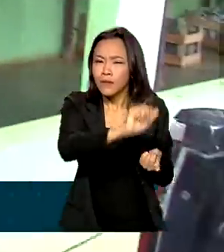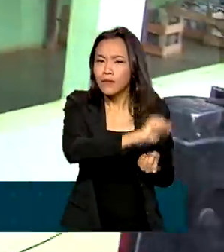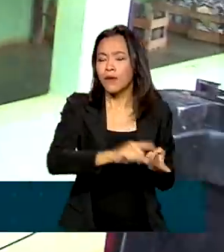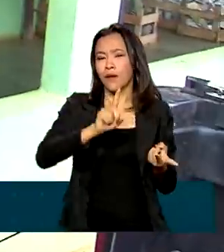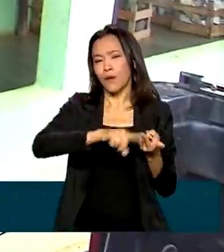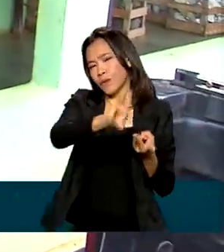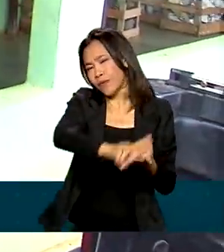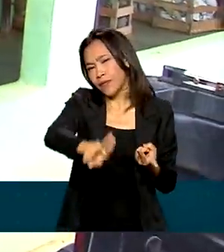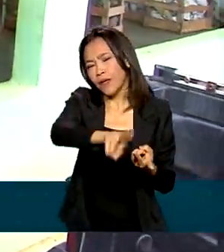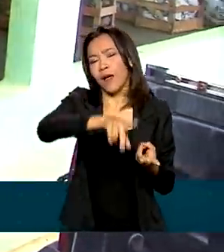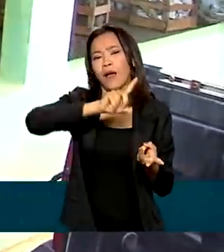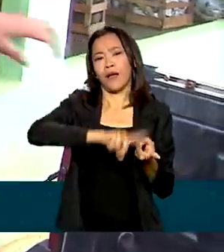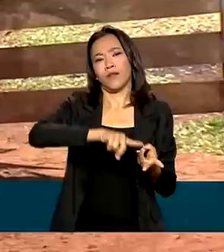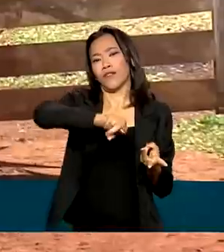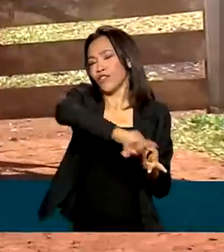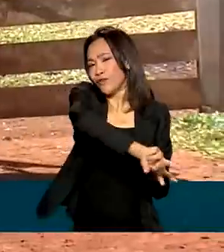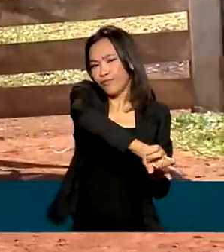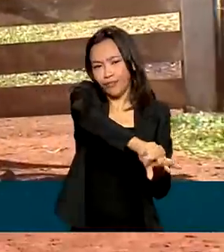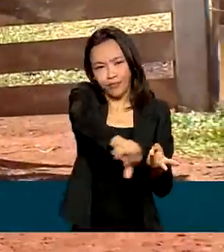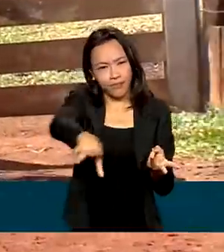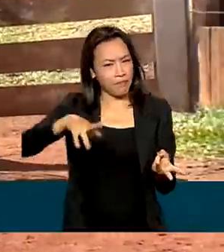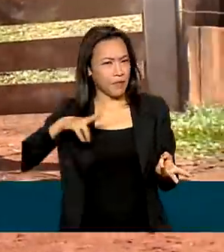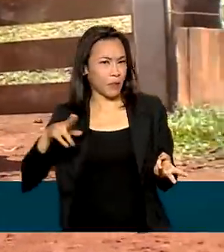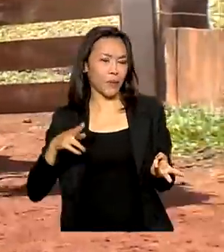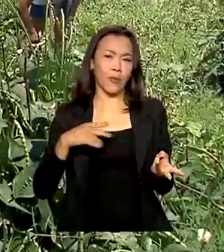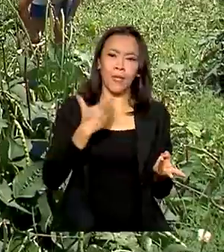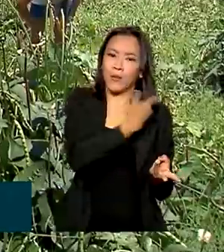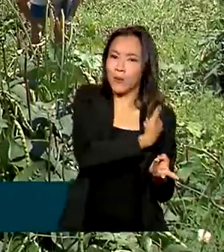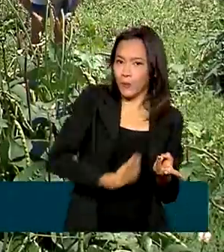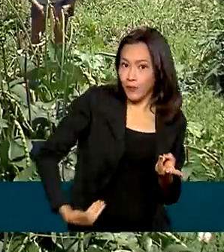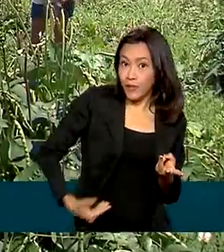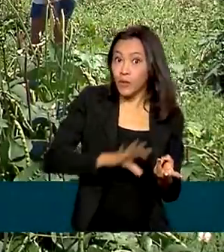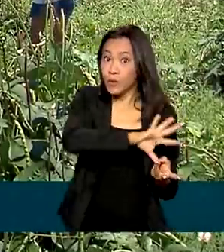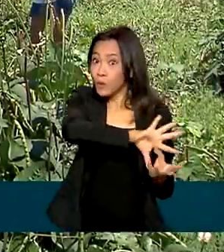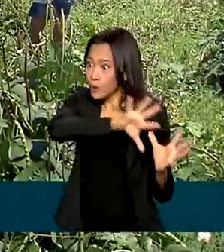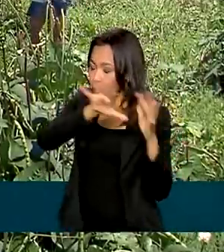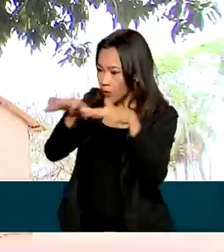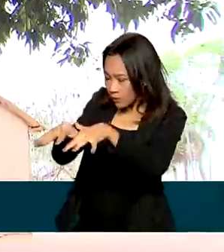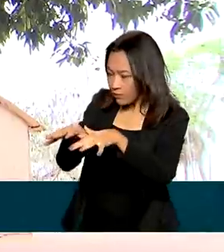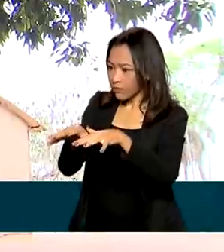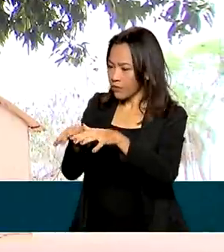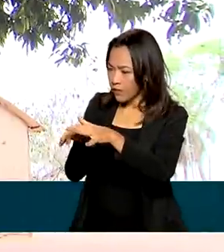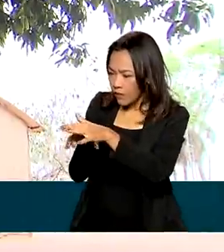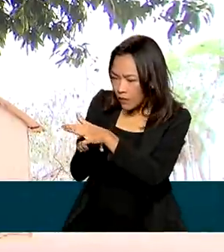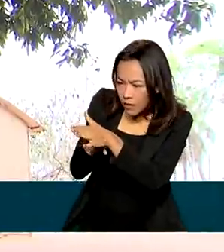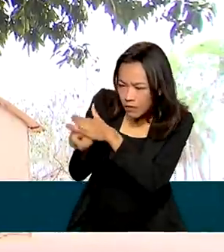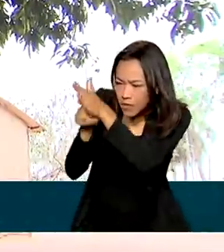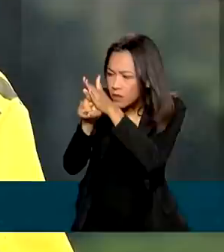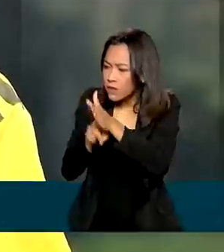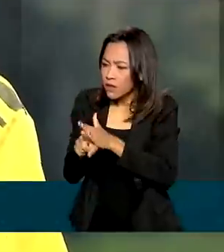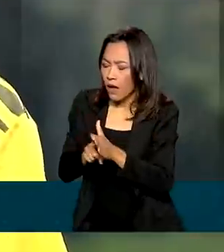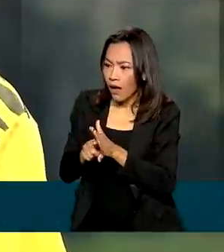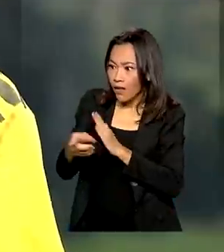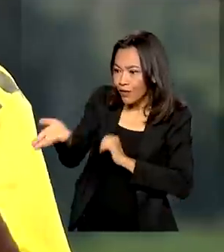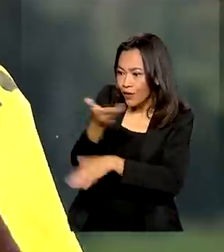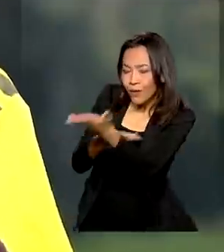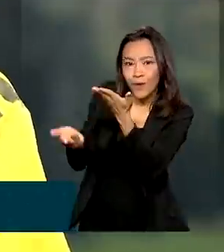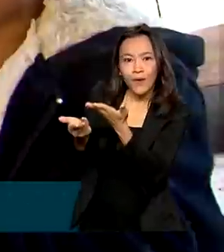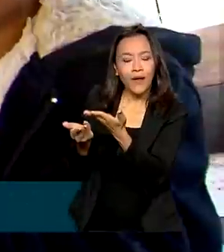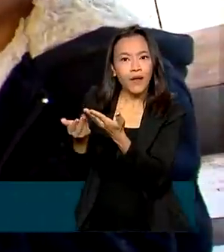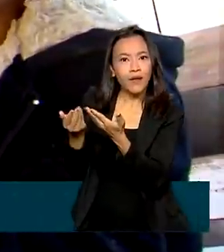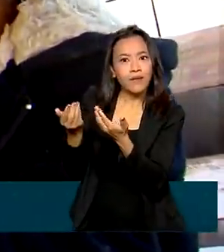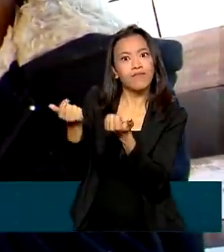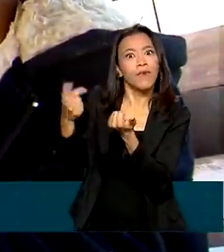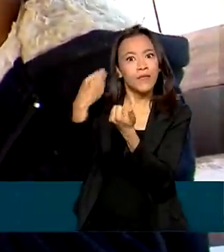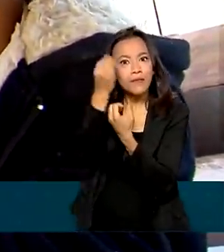universidades e entidades públicas e privadas poderão conhecer, pesquisar e trocar experiências sobre lançamentos